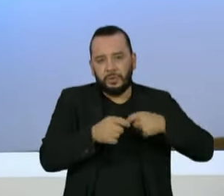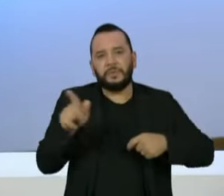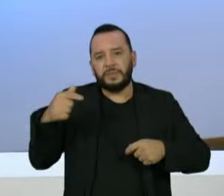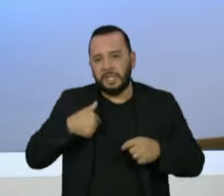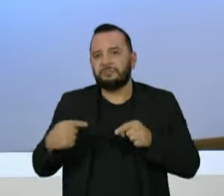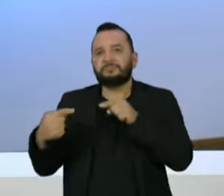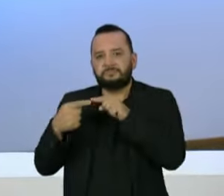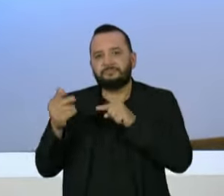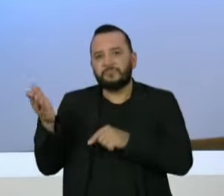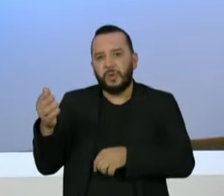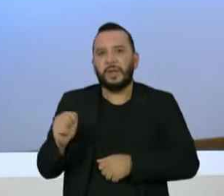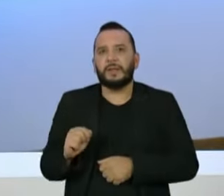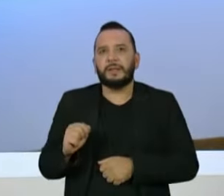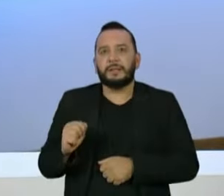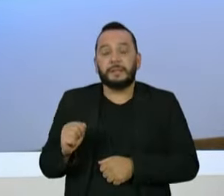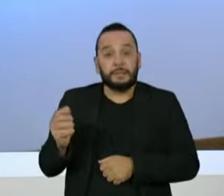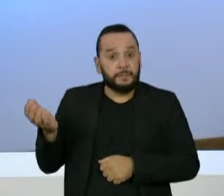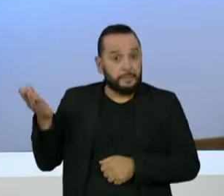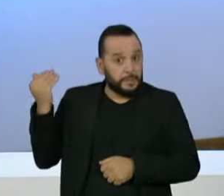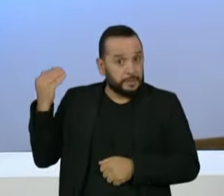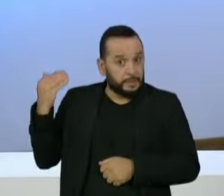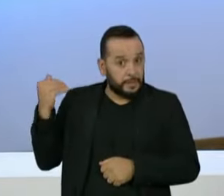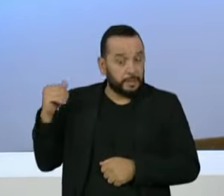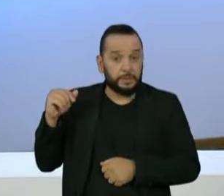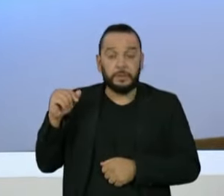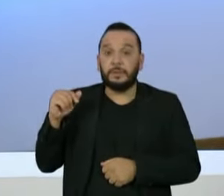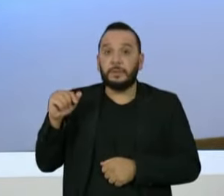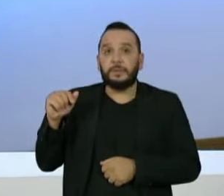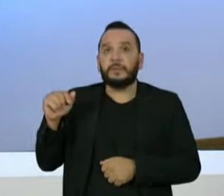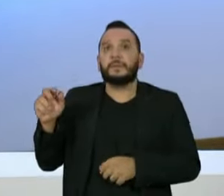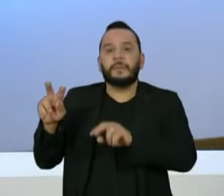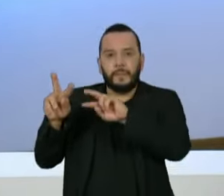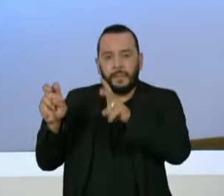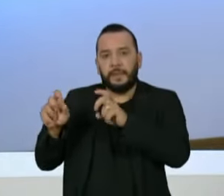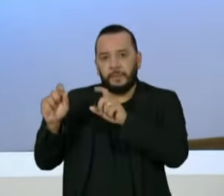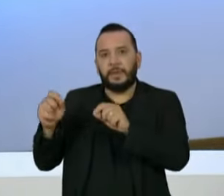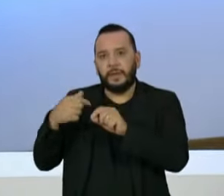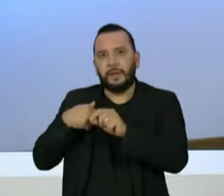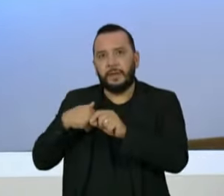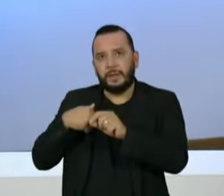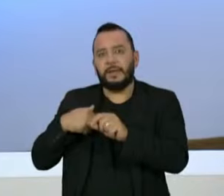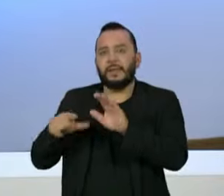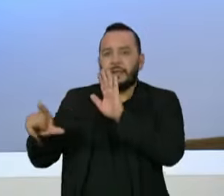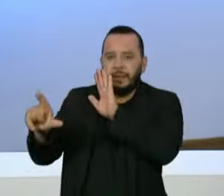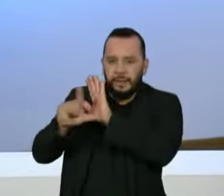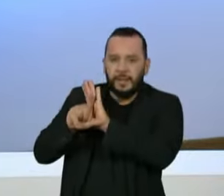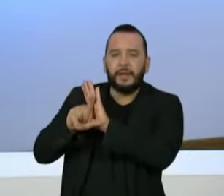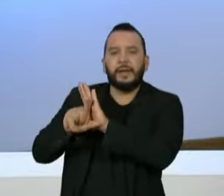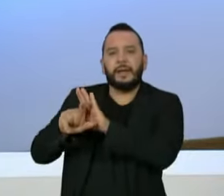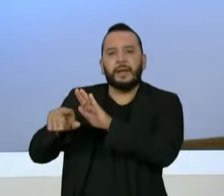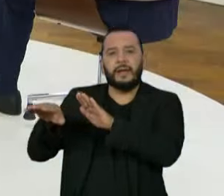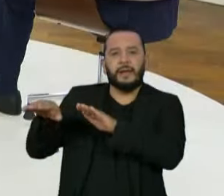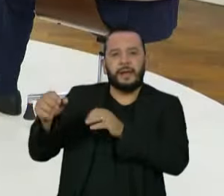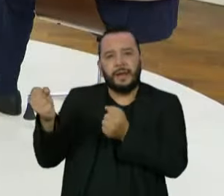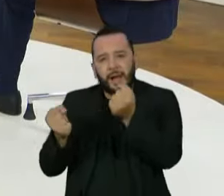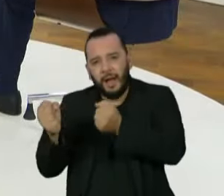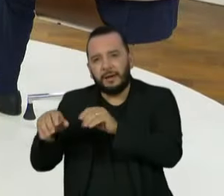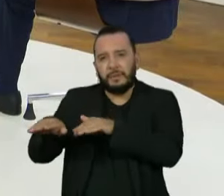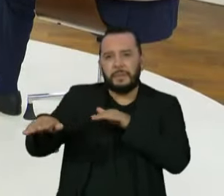ideais. Na época também, a sua principal pauta era o endurecimento das leis de trânsito, o senhor continua com essa pauta muito forte.